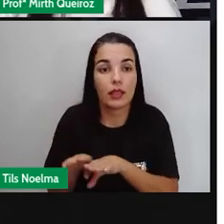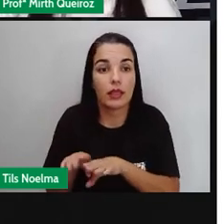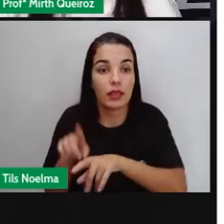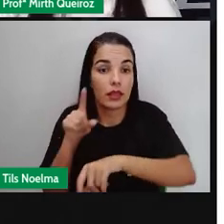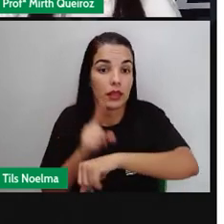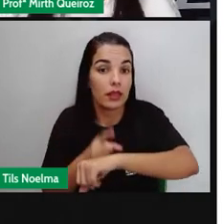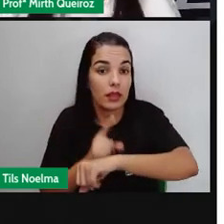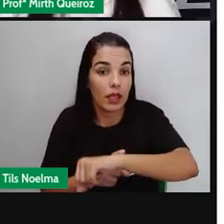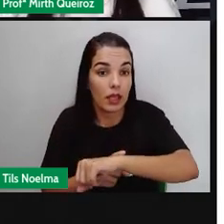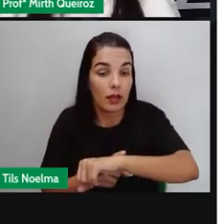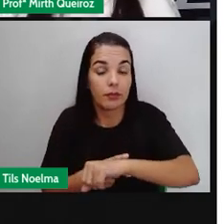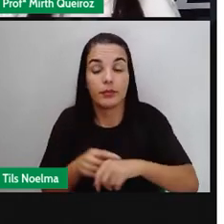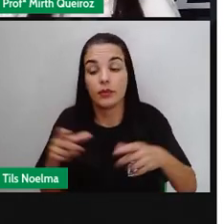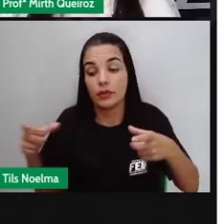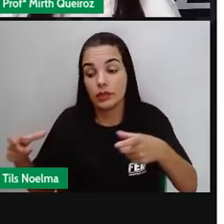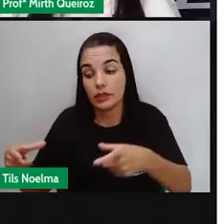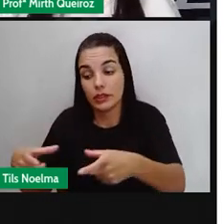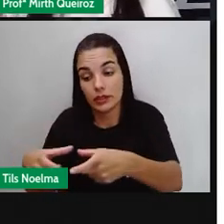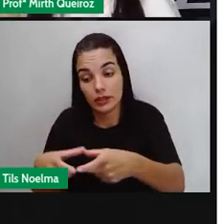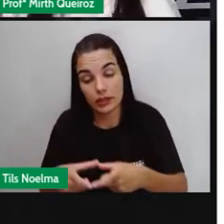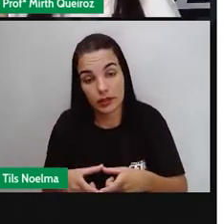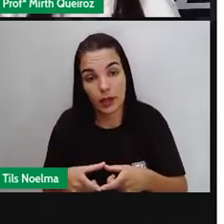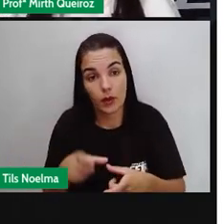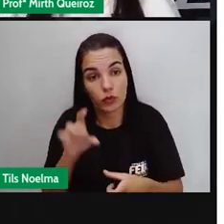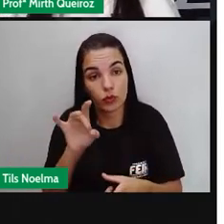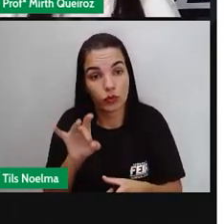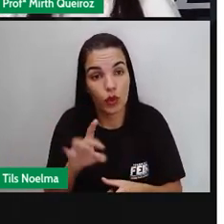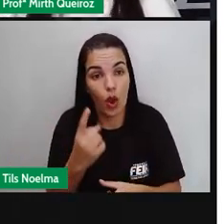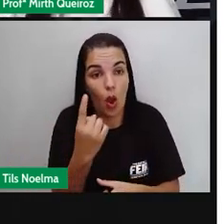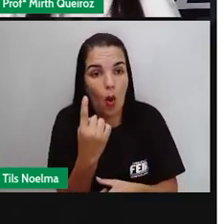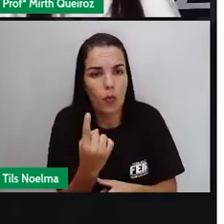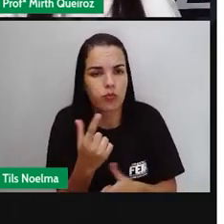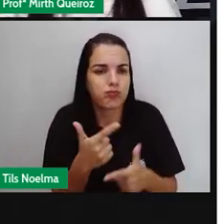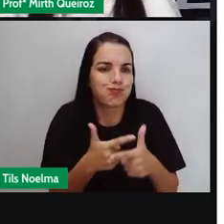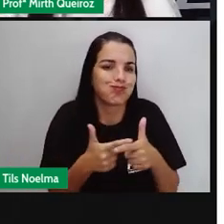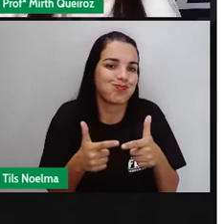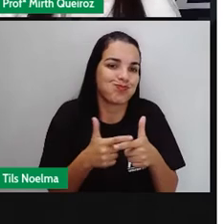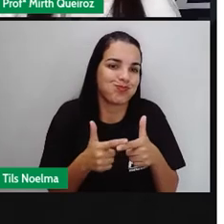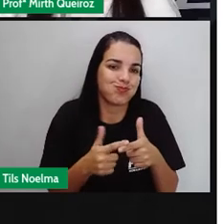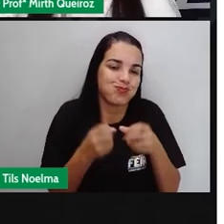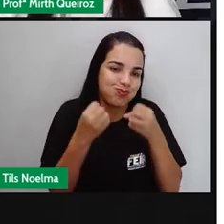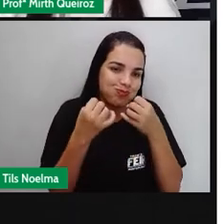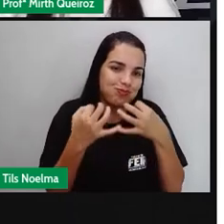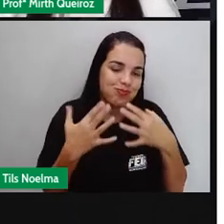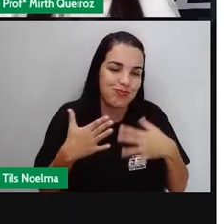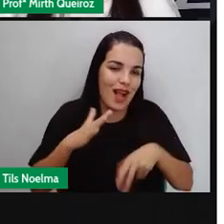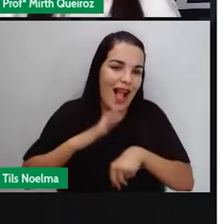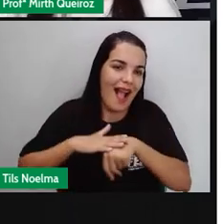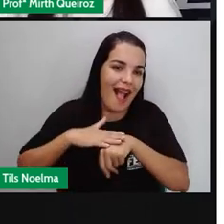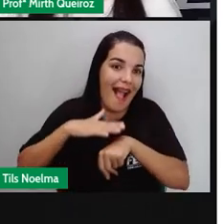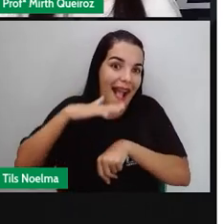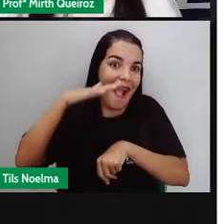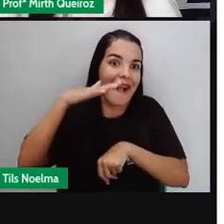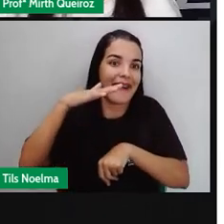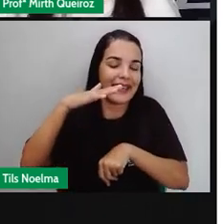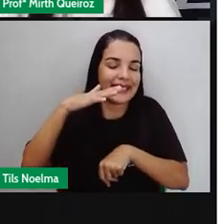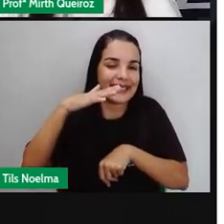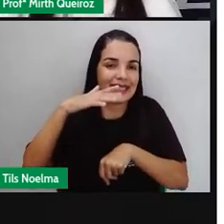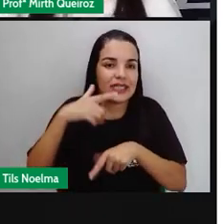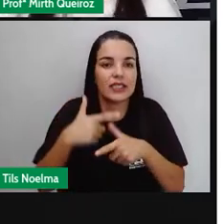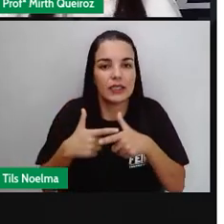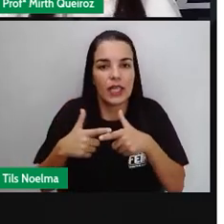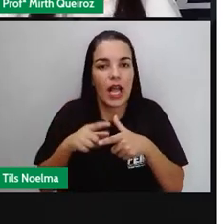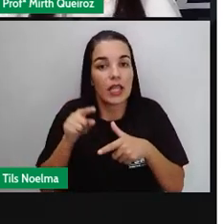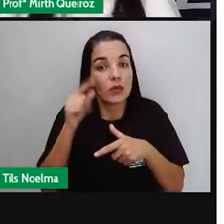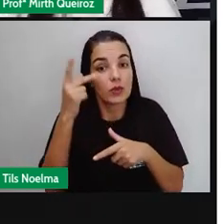espaço reduzidos. Delimitados. E apenas um clímax. Que é o momento de maior tensão da história. Seu texto deve